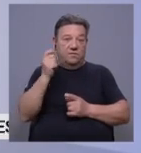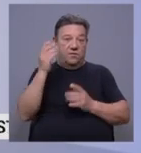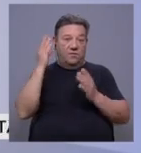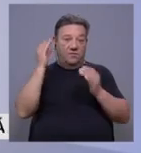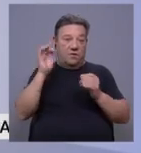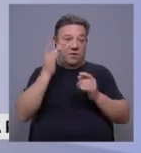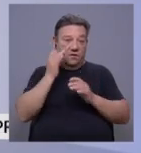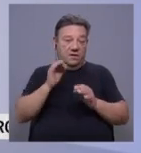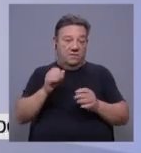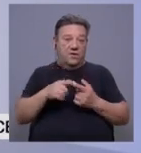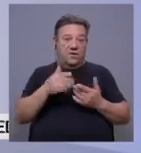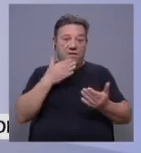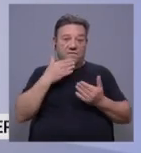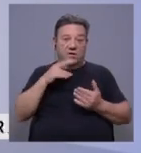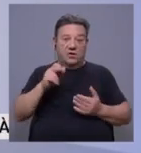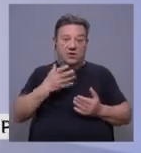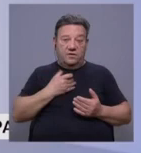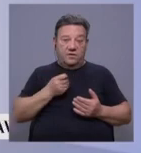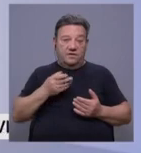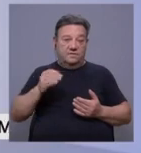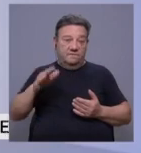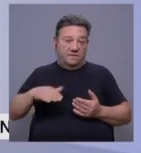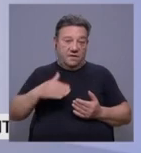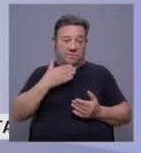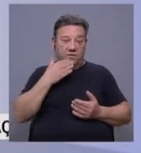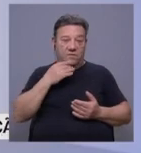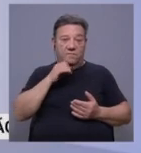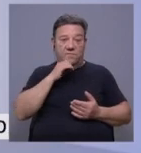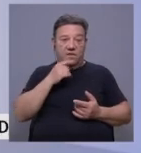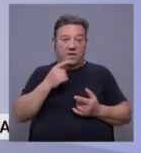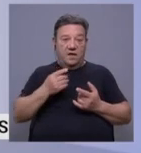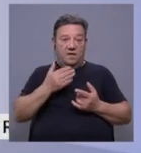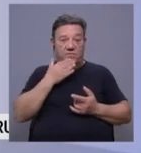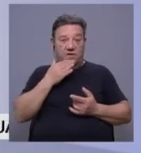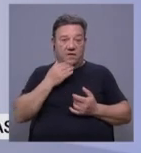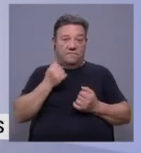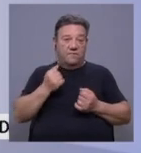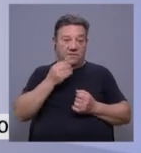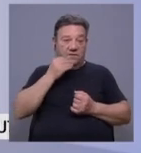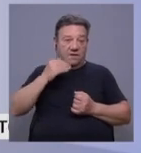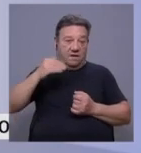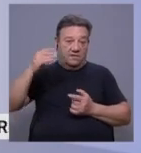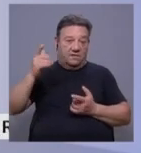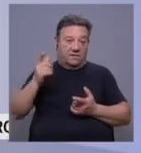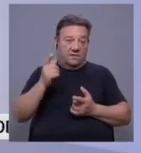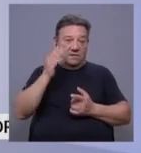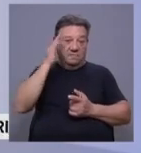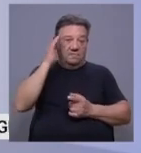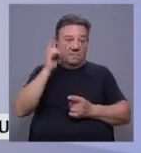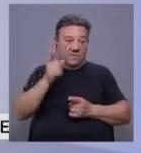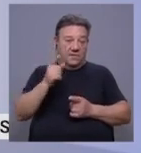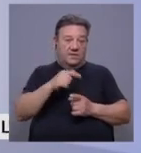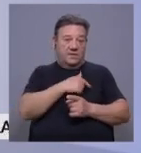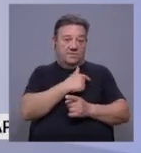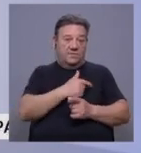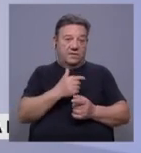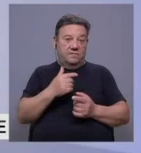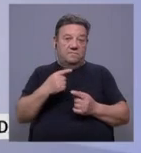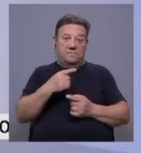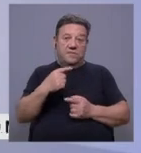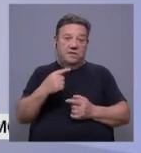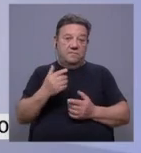limpo, o vento de nordeste fraco a moderado, temporariamente moderada forte nas terras altas. Prevê-se temperaturas